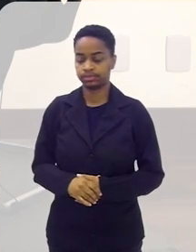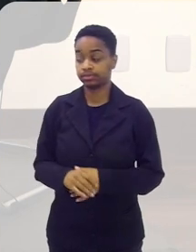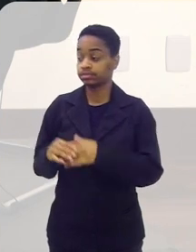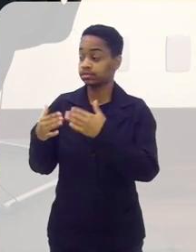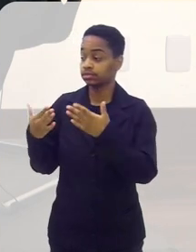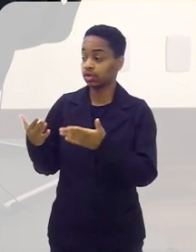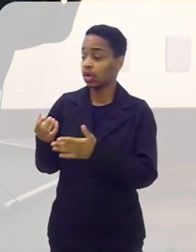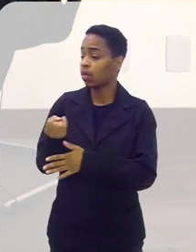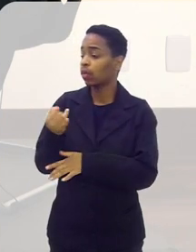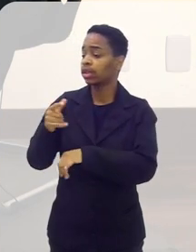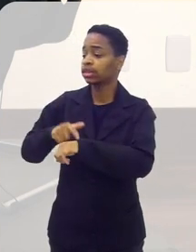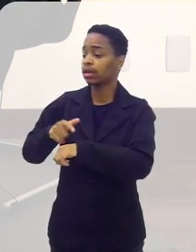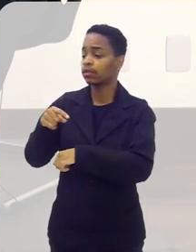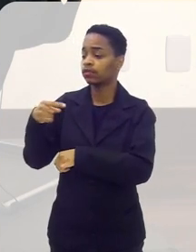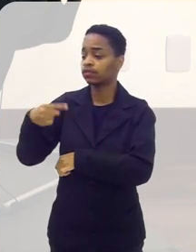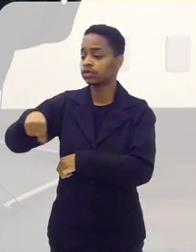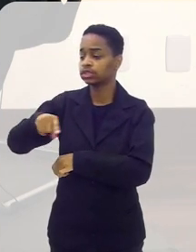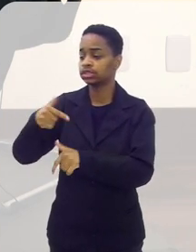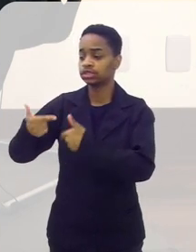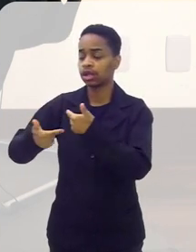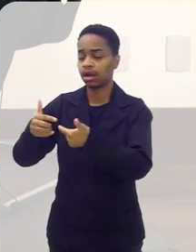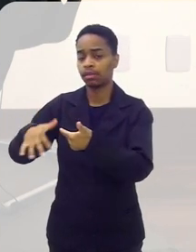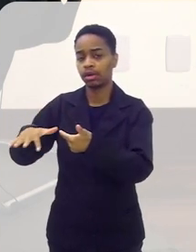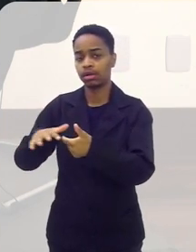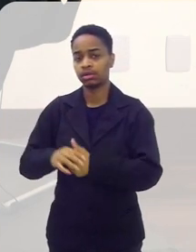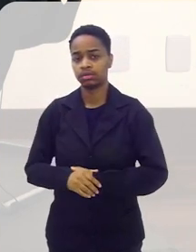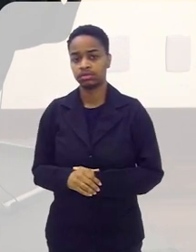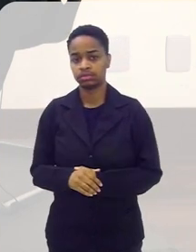E quanto tempo vocês estão no mercado?